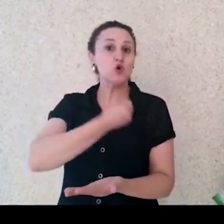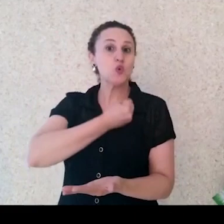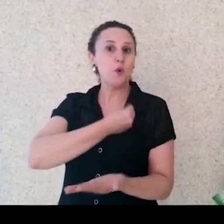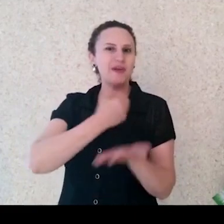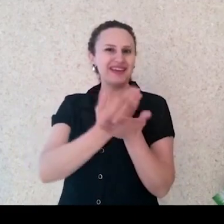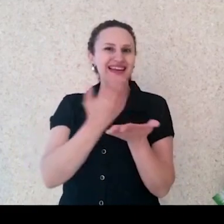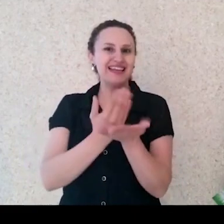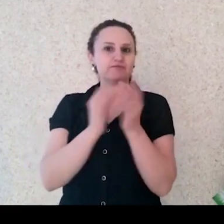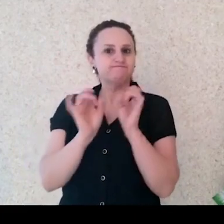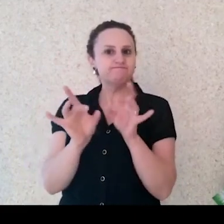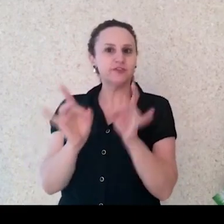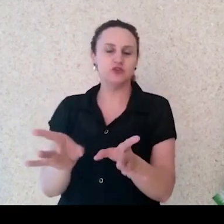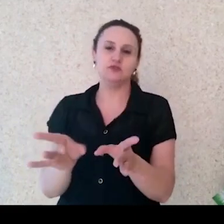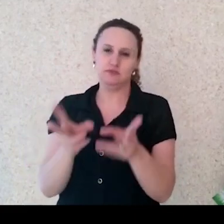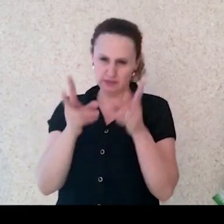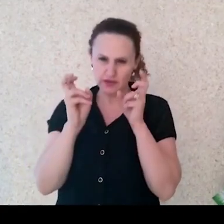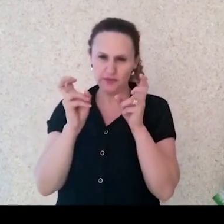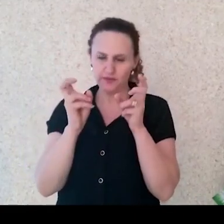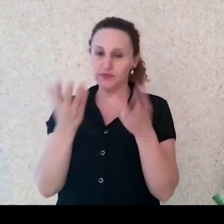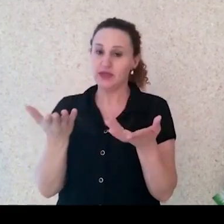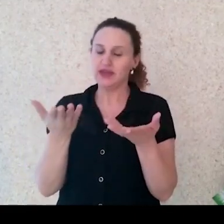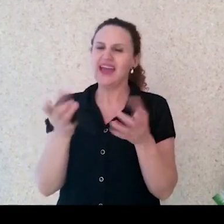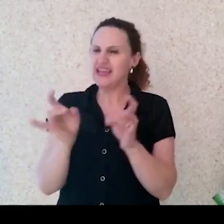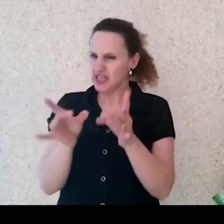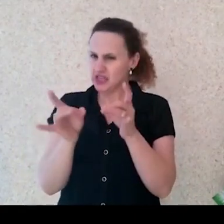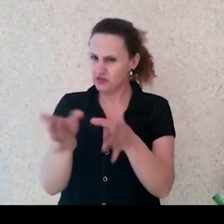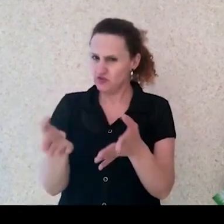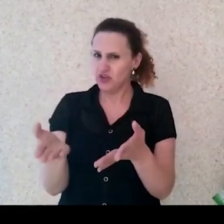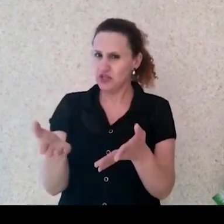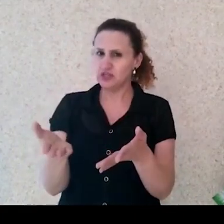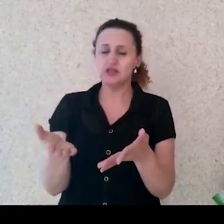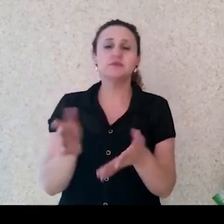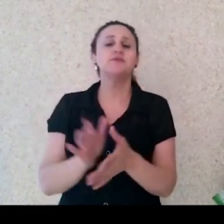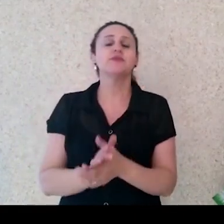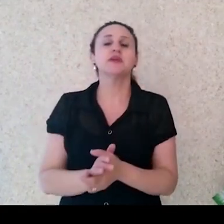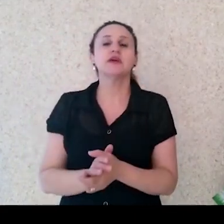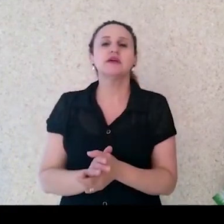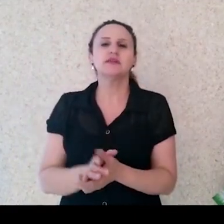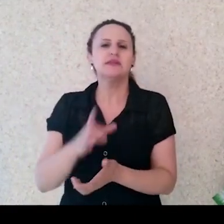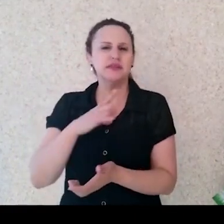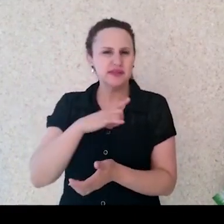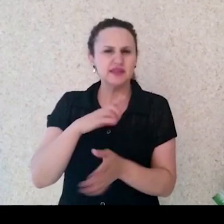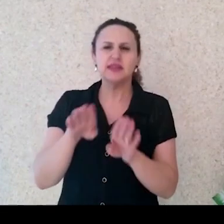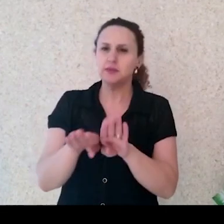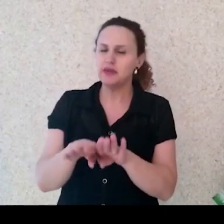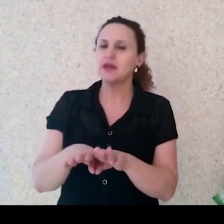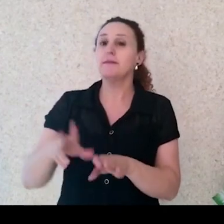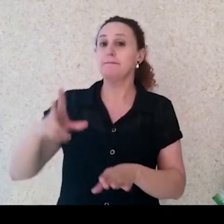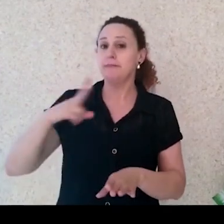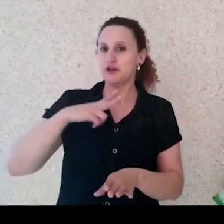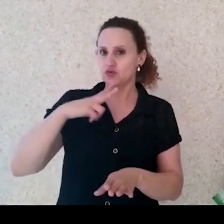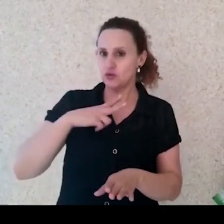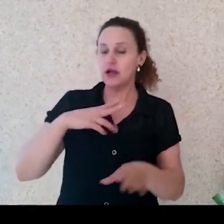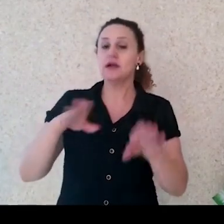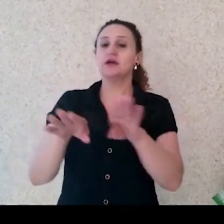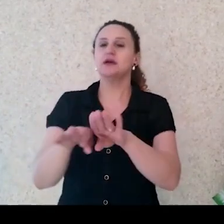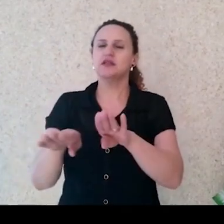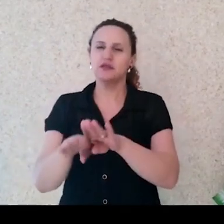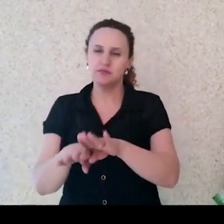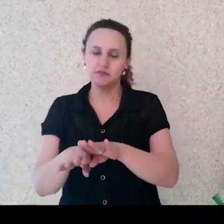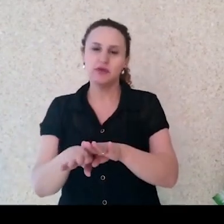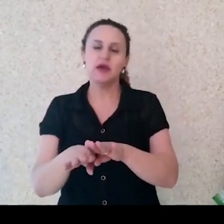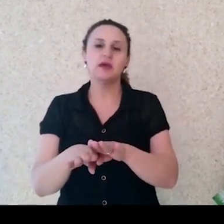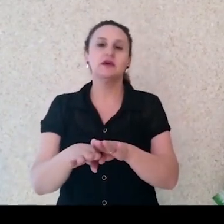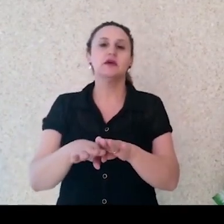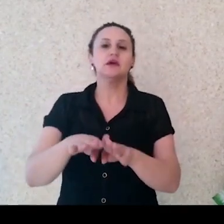vendidos, né? Essas vendas, elas vão englobar tanto a venda de particulares quanto a venda do governo, né? Muitas